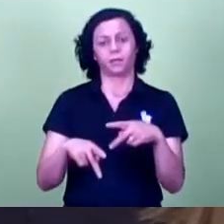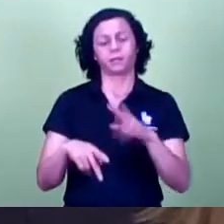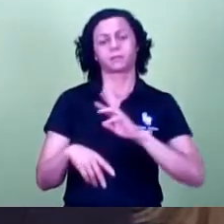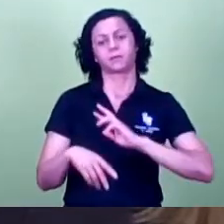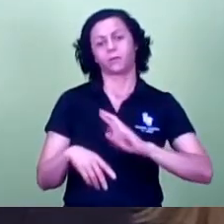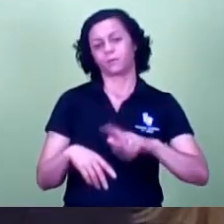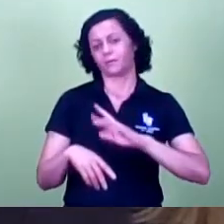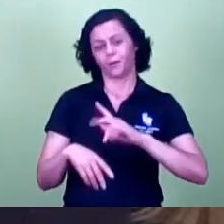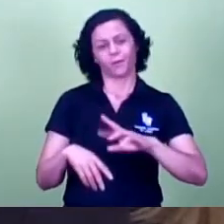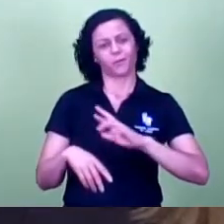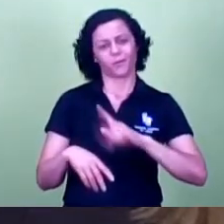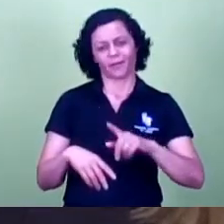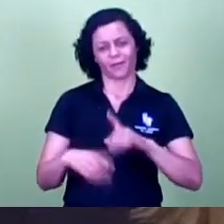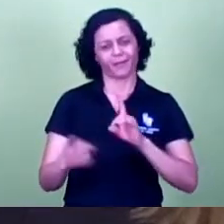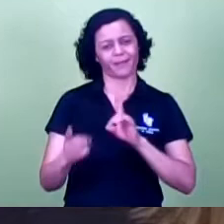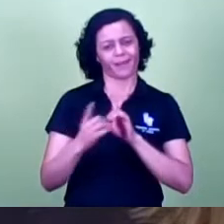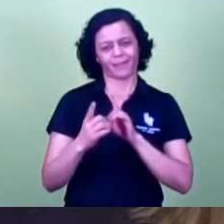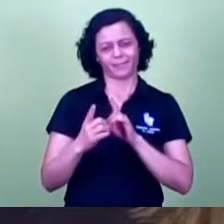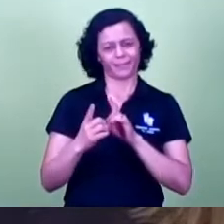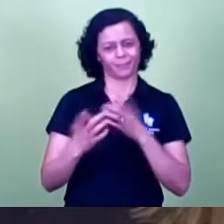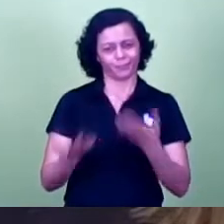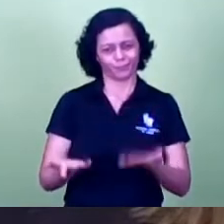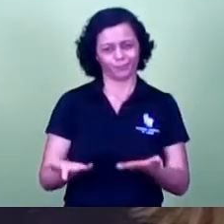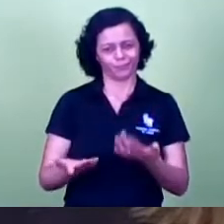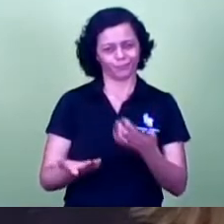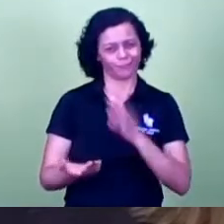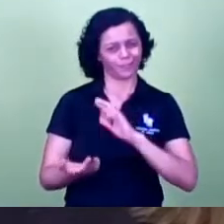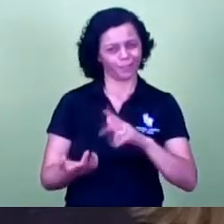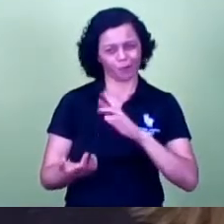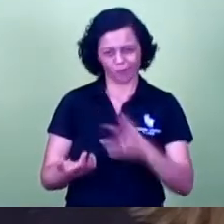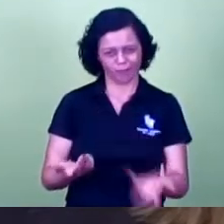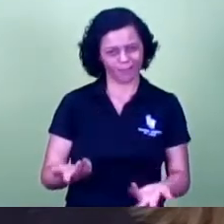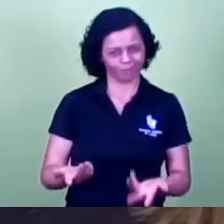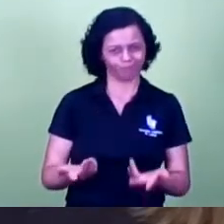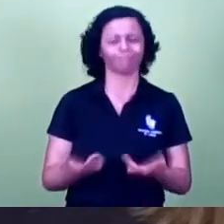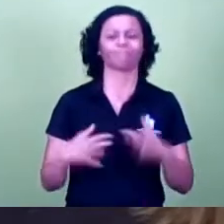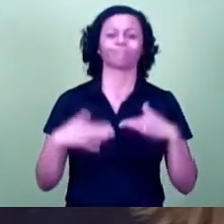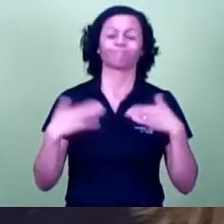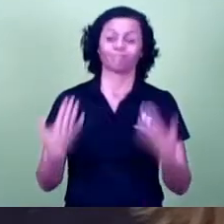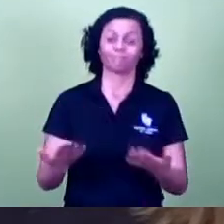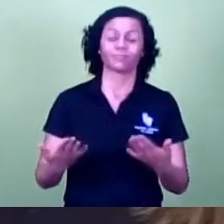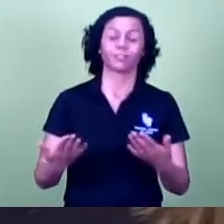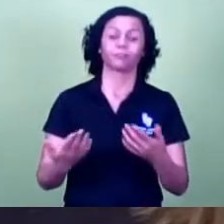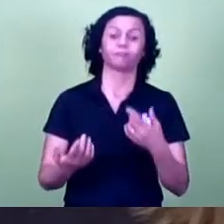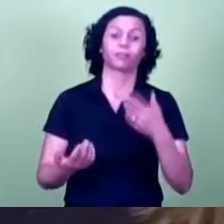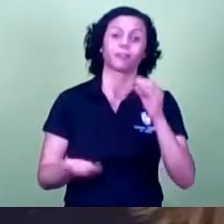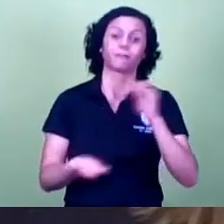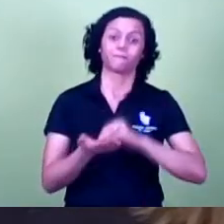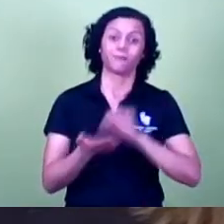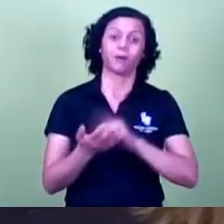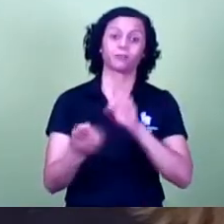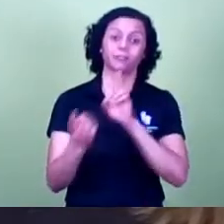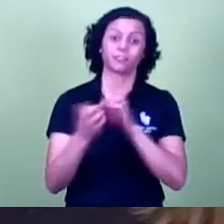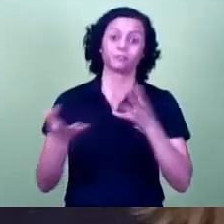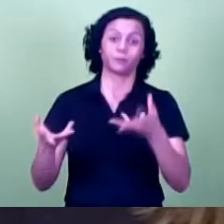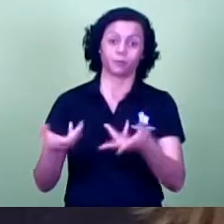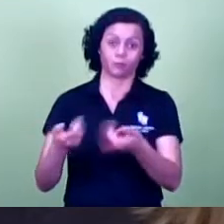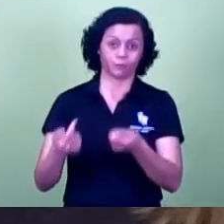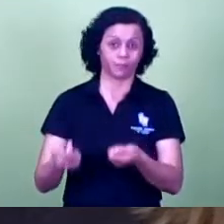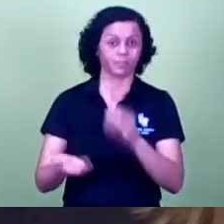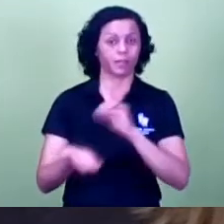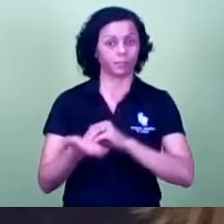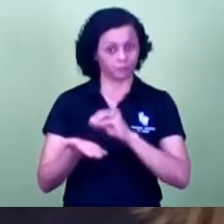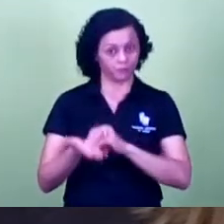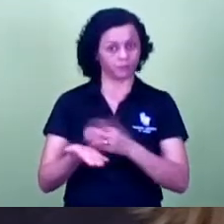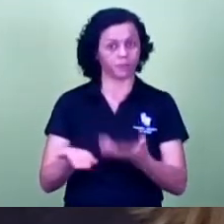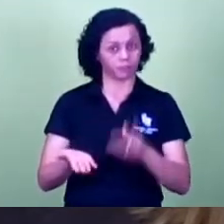vários vereadores a população não é bem assistida porque não tem um atendimento de qualidade de fato